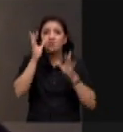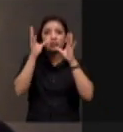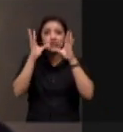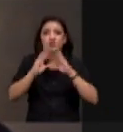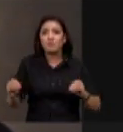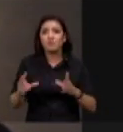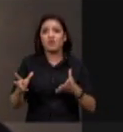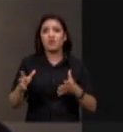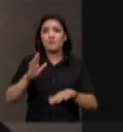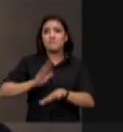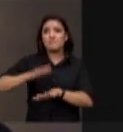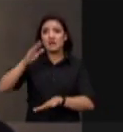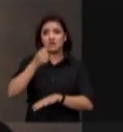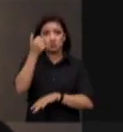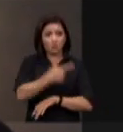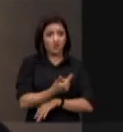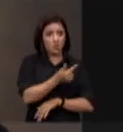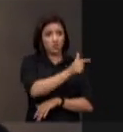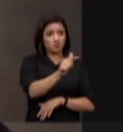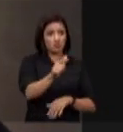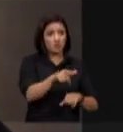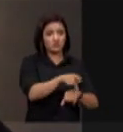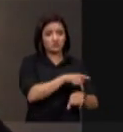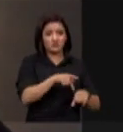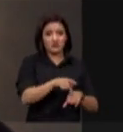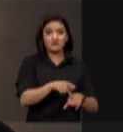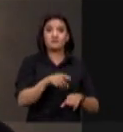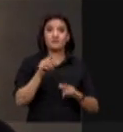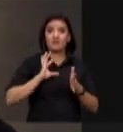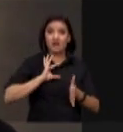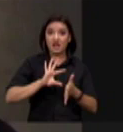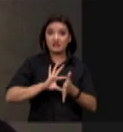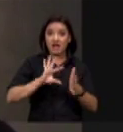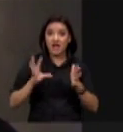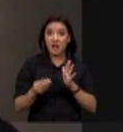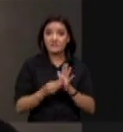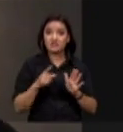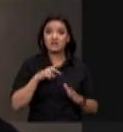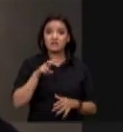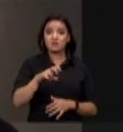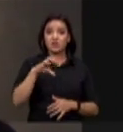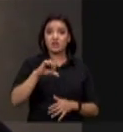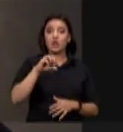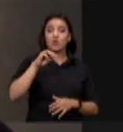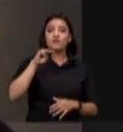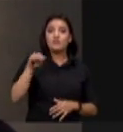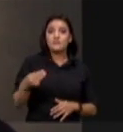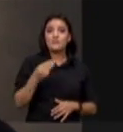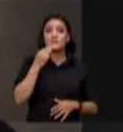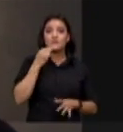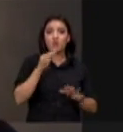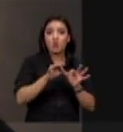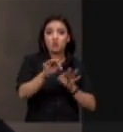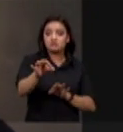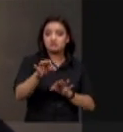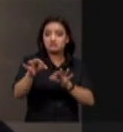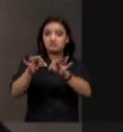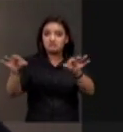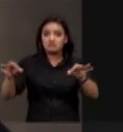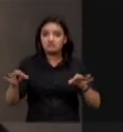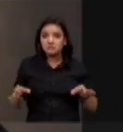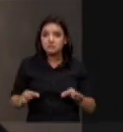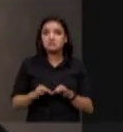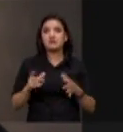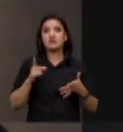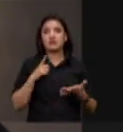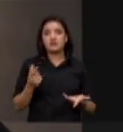Nenhum país está destruindo florestas como nós. Nós já temos na Amazônia 59 milhões de hectares de pasto e mais 6 milhões de